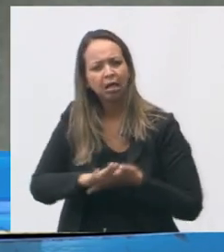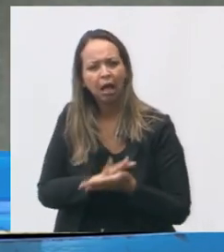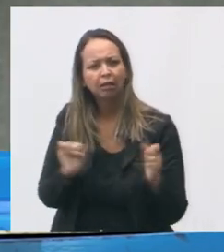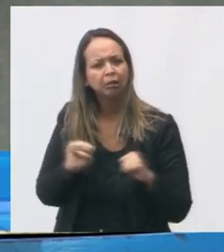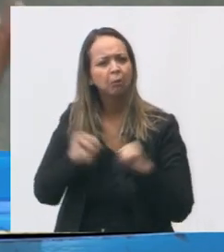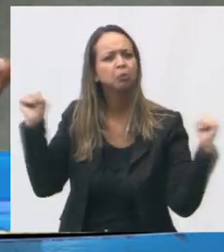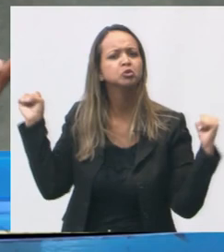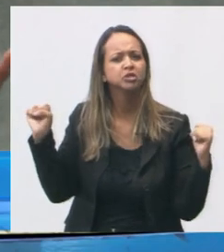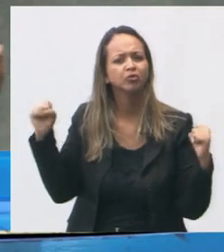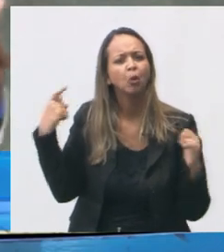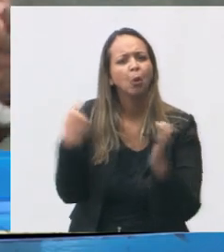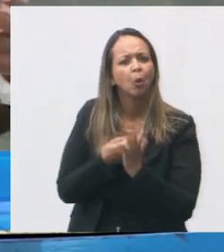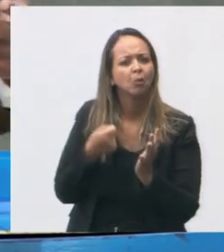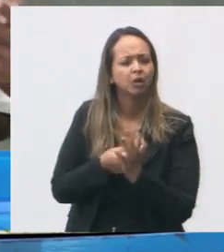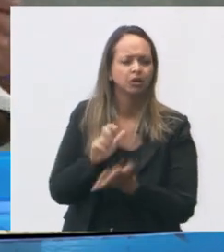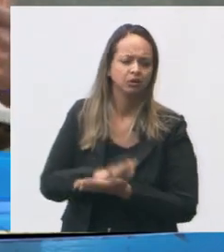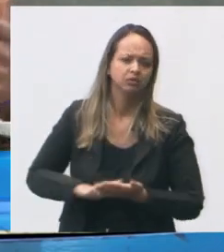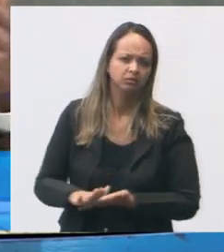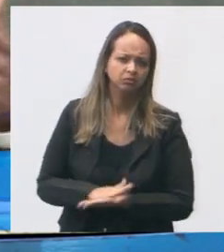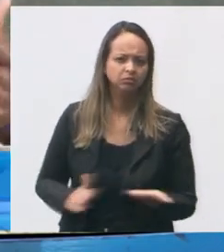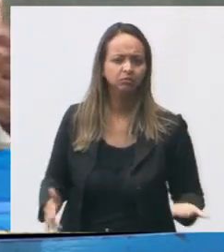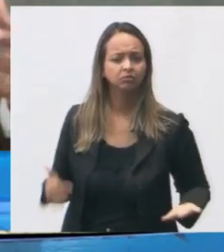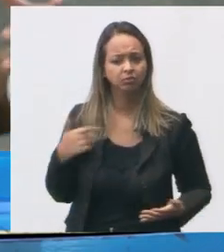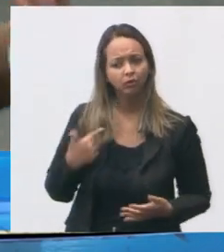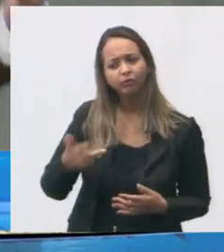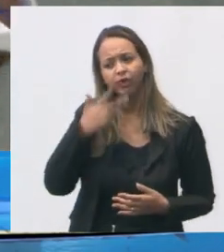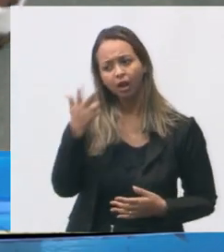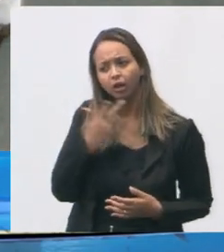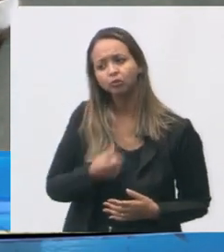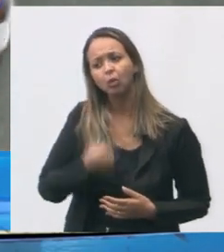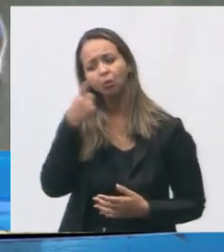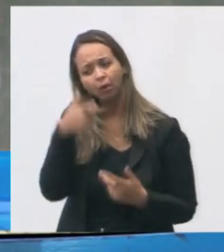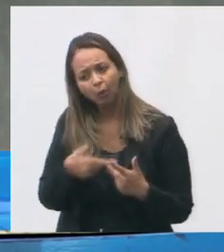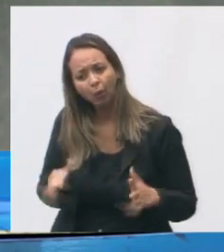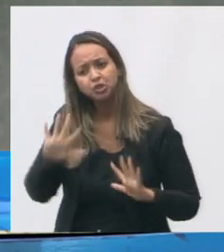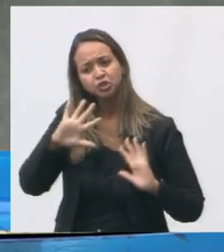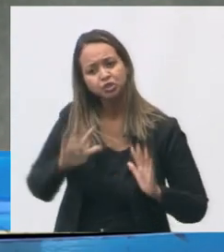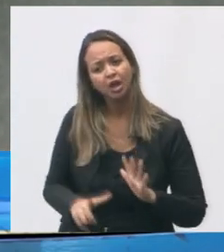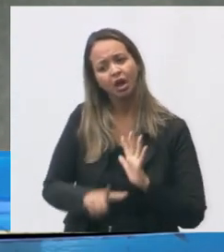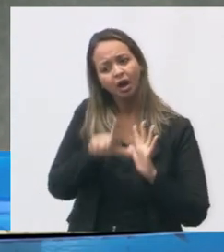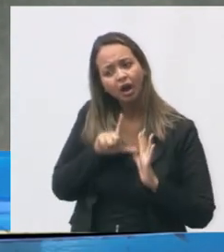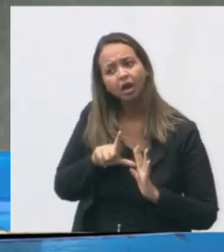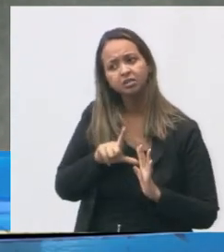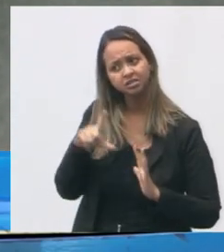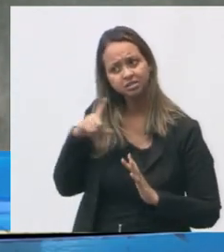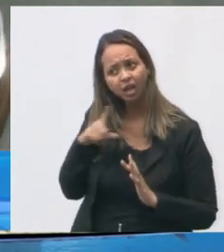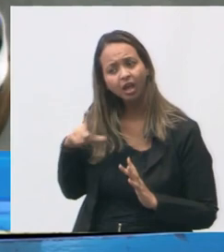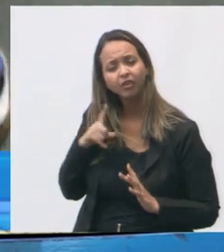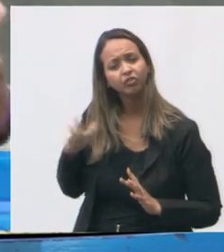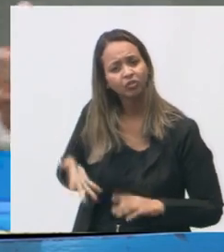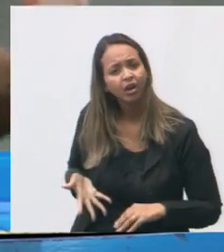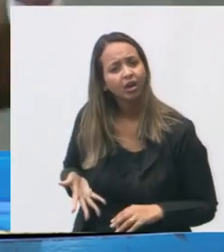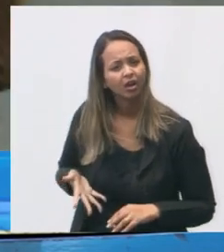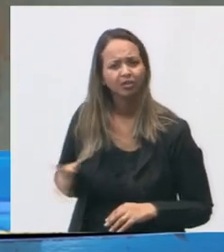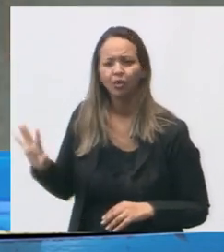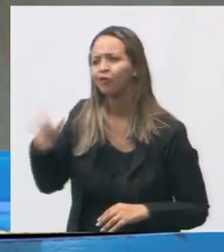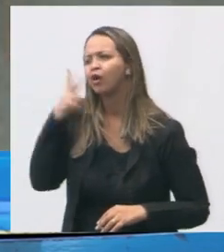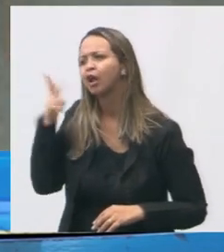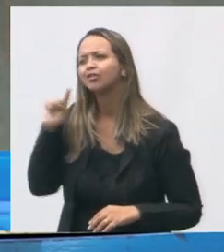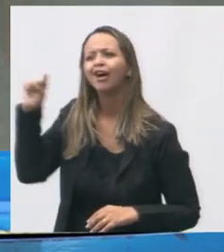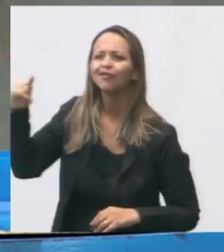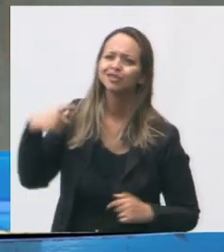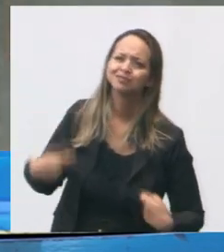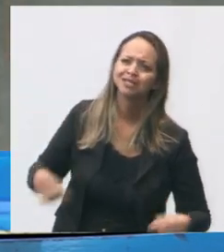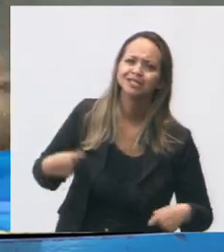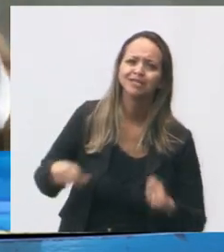cobrando nada. Eu estou falando de uma coisa que já existia. Entendeu? Eu não estou falando ah, vocês têm que